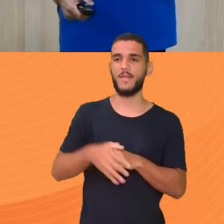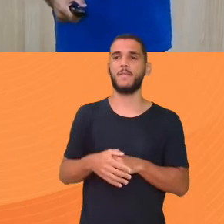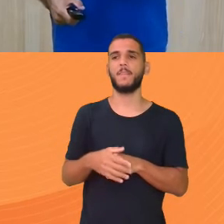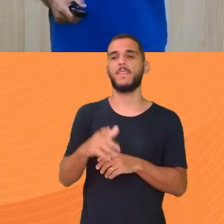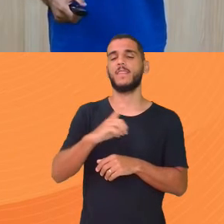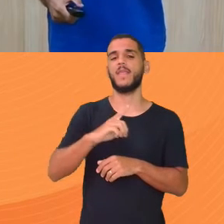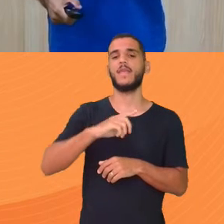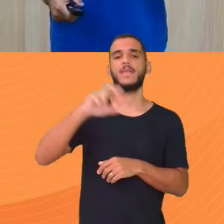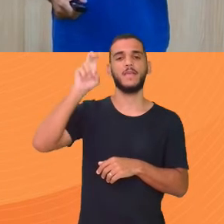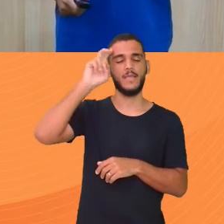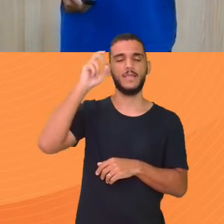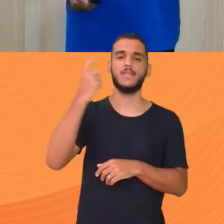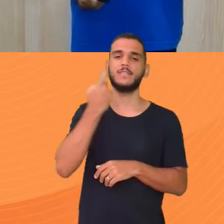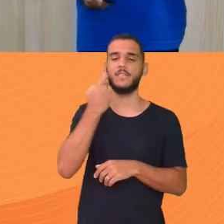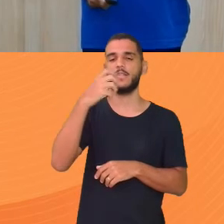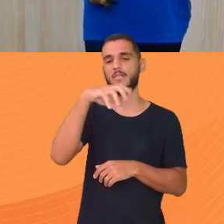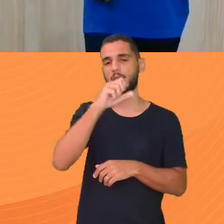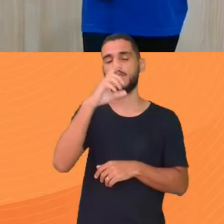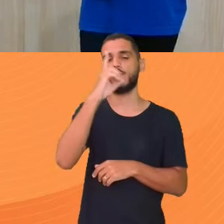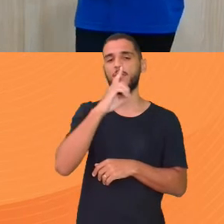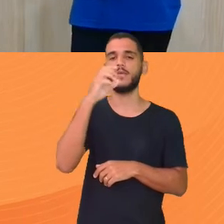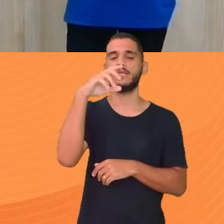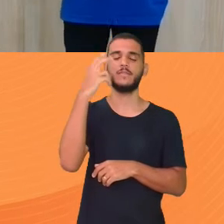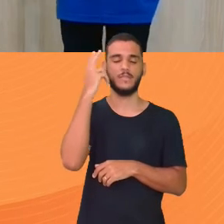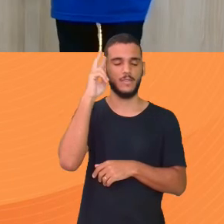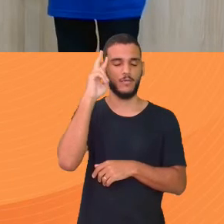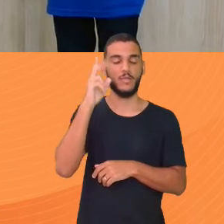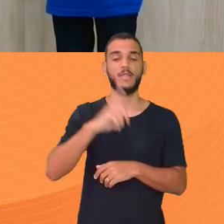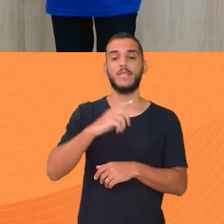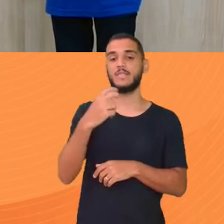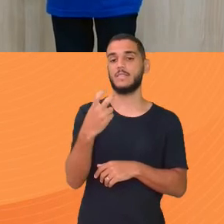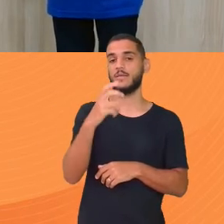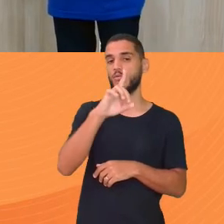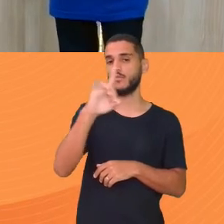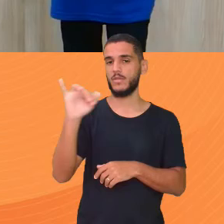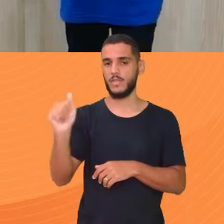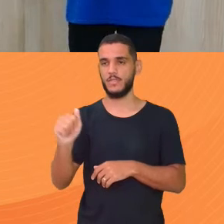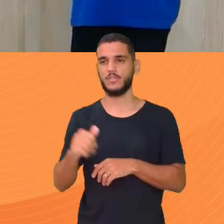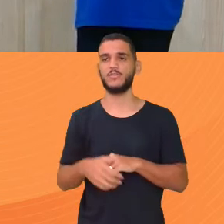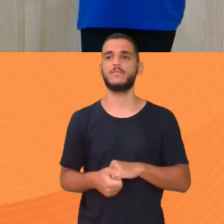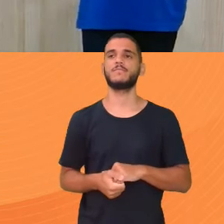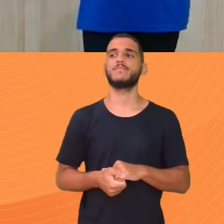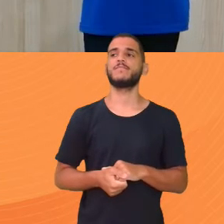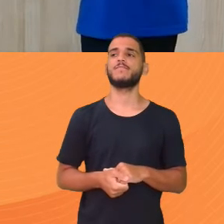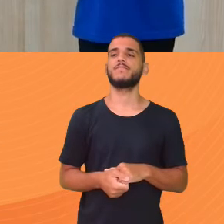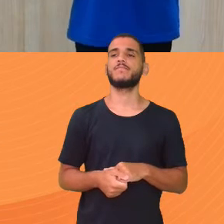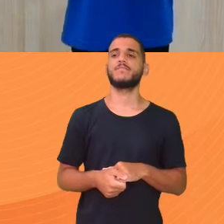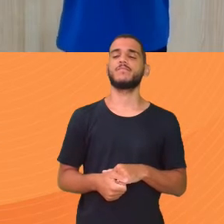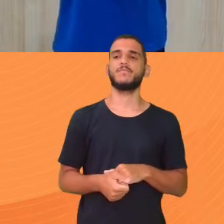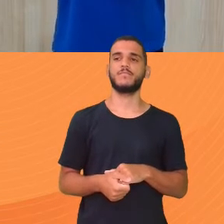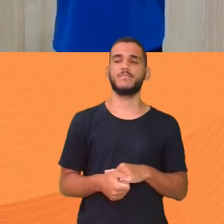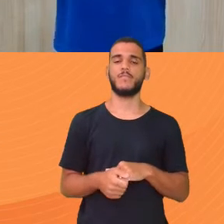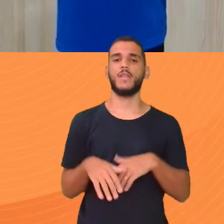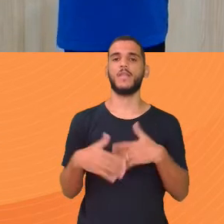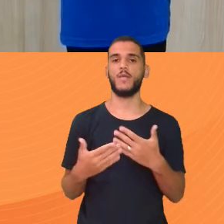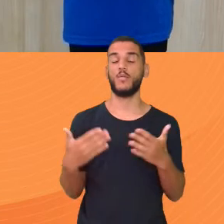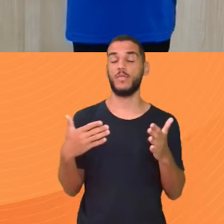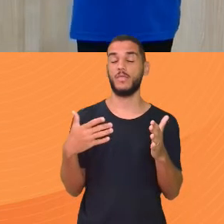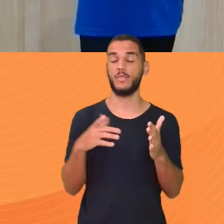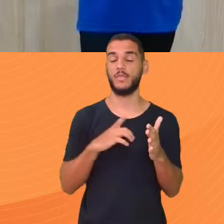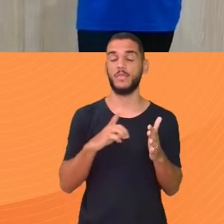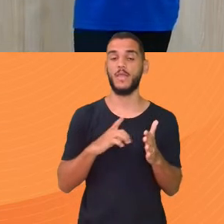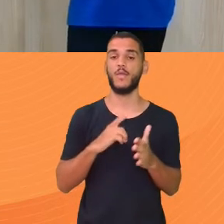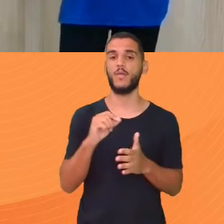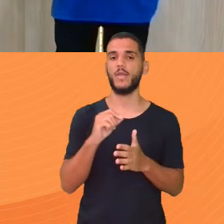Quinta, sexta, sábado, domingo, segunda Cinco dias Cinco dias Eu coloquei para vocês Aí eu botei aí Essa máxima aí